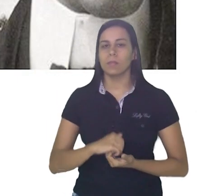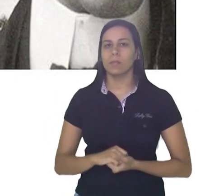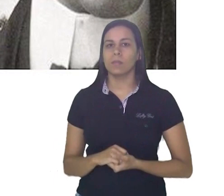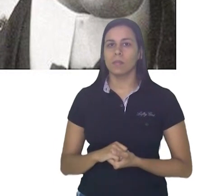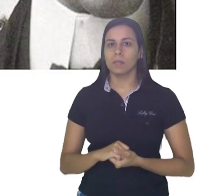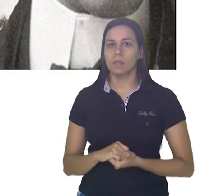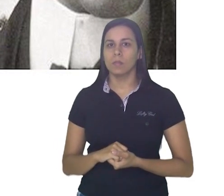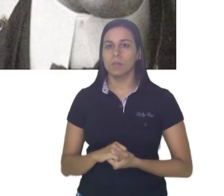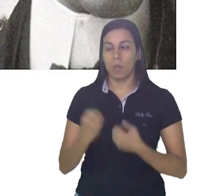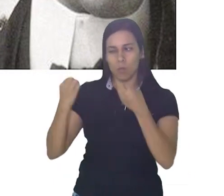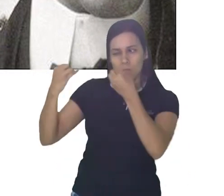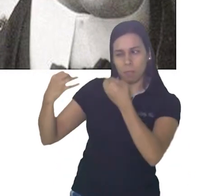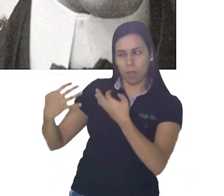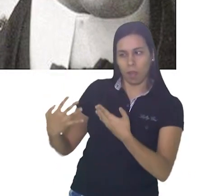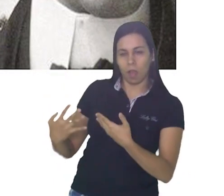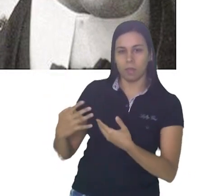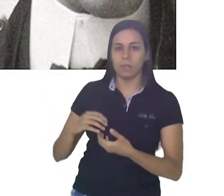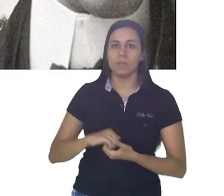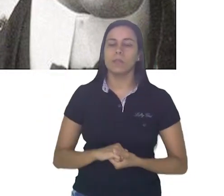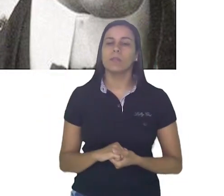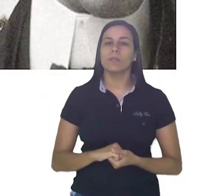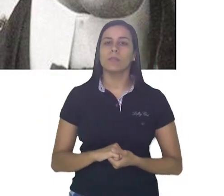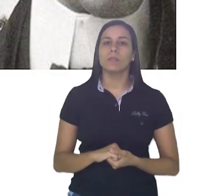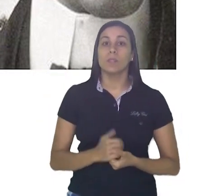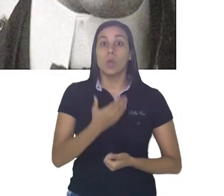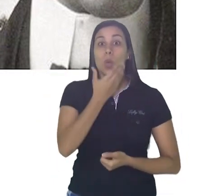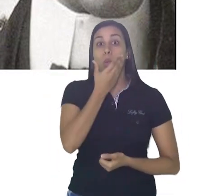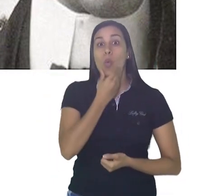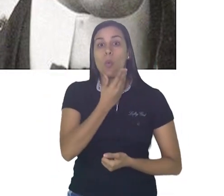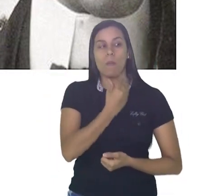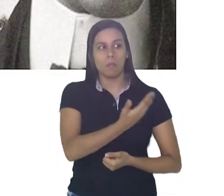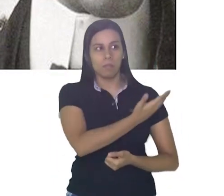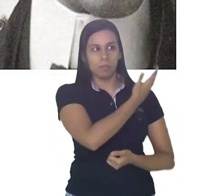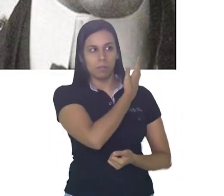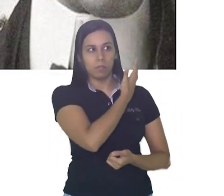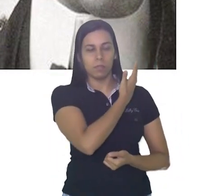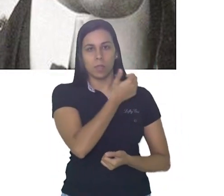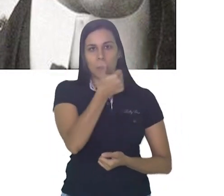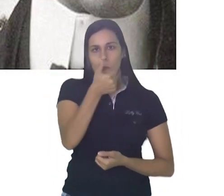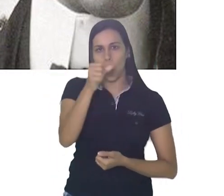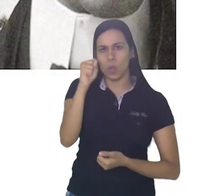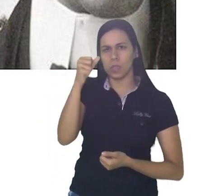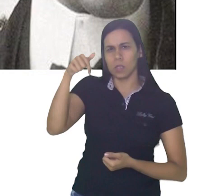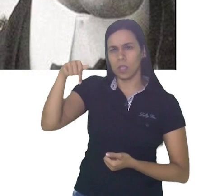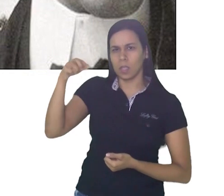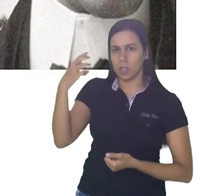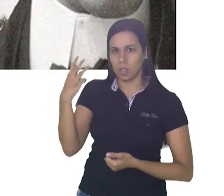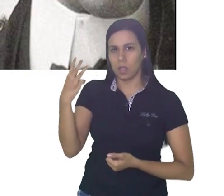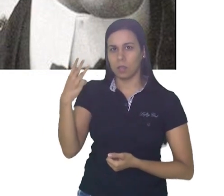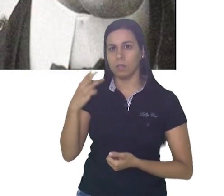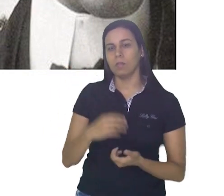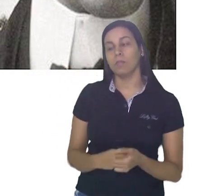vamos conhecer um pouquinho sobre ele. Santos Dumont, 1873